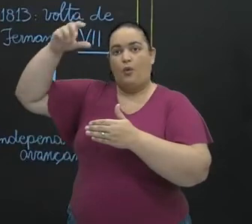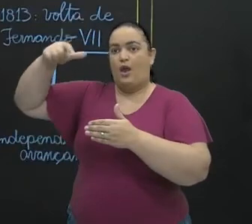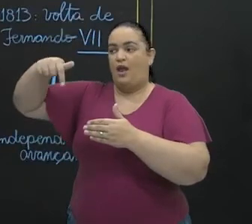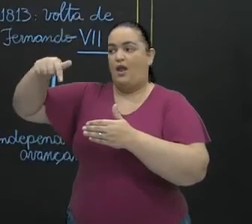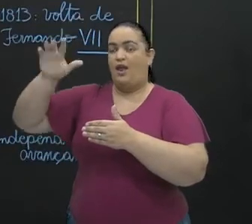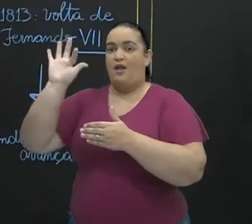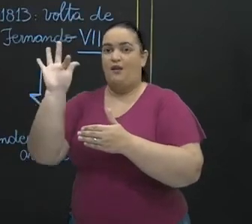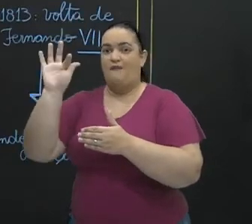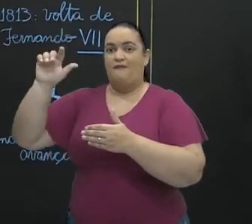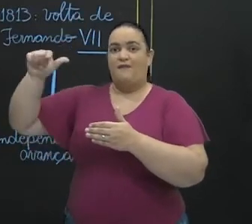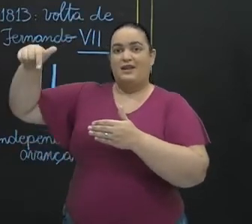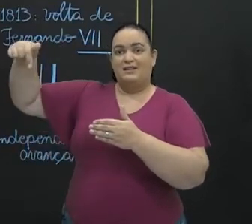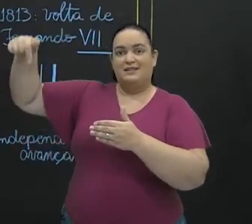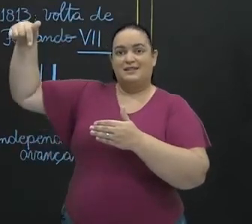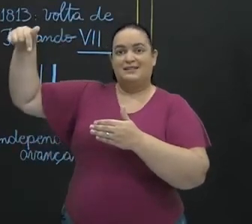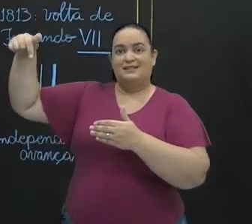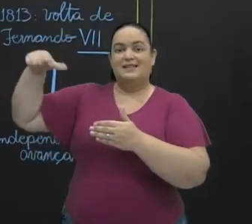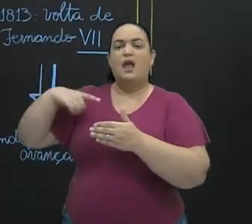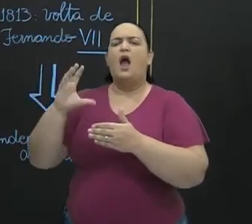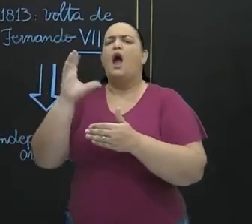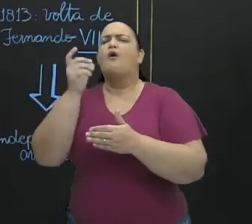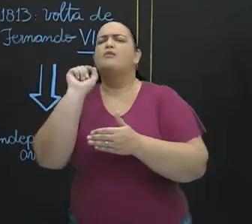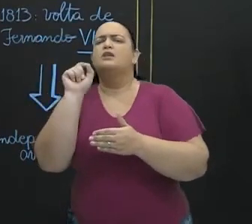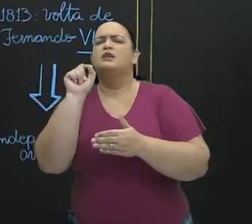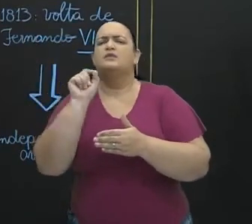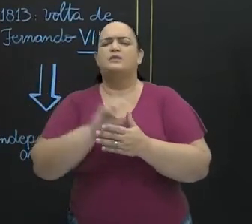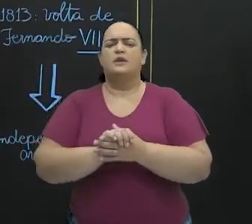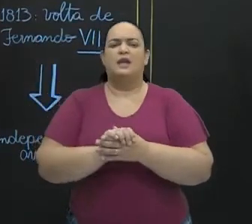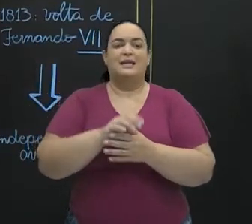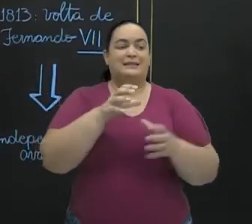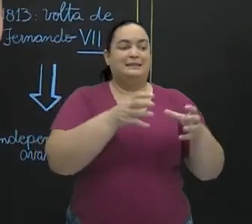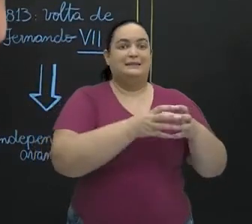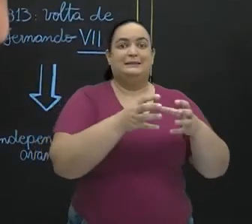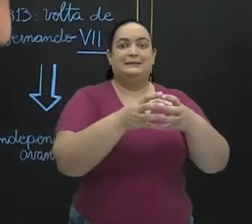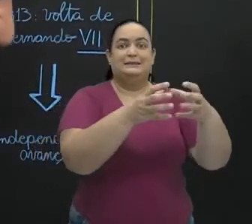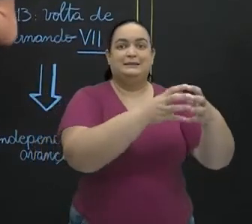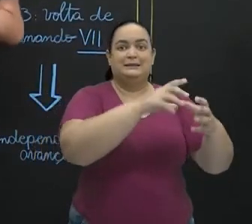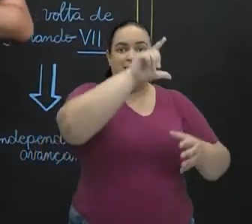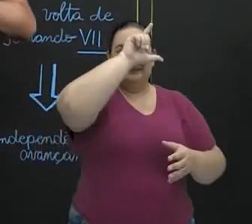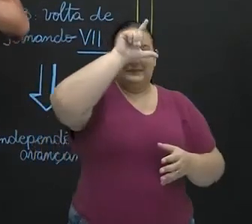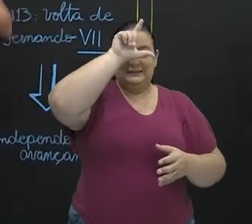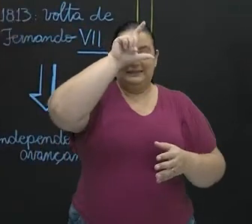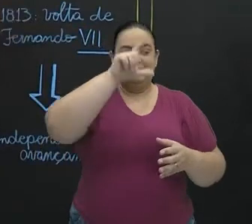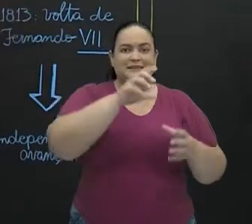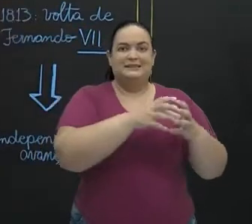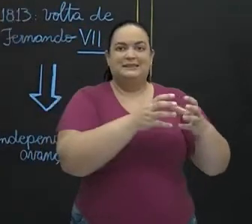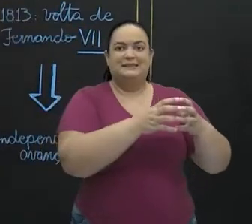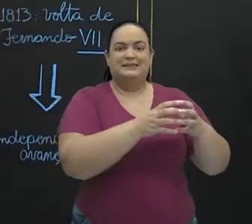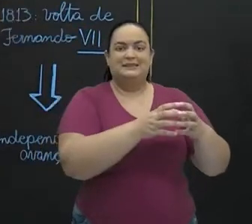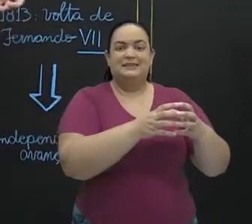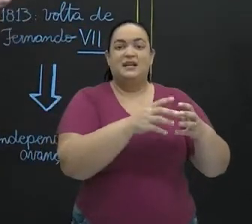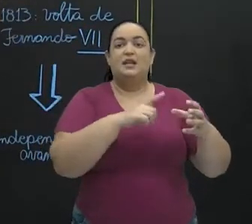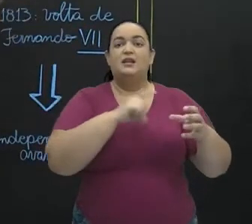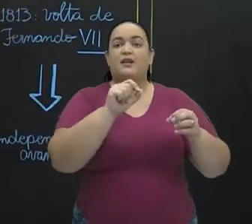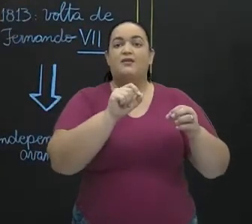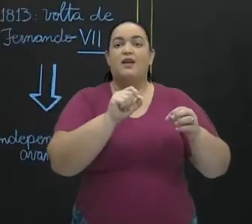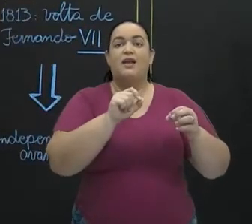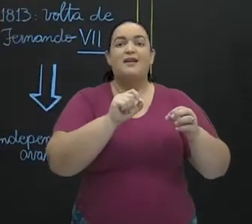acontece algo que era relativamente inédito. Essas elites locais aqui na América passam a ter